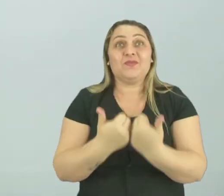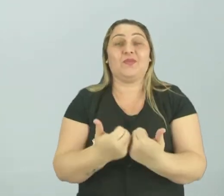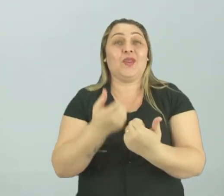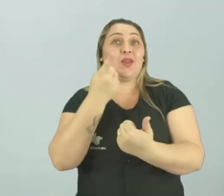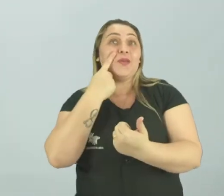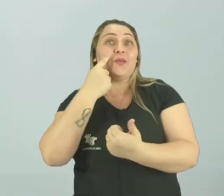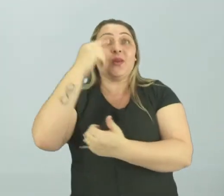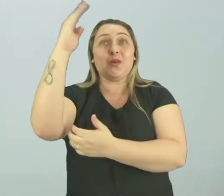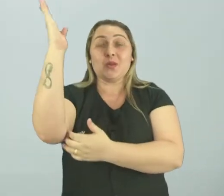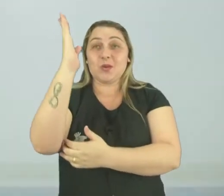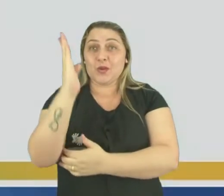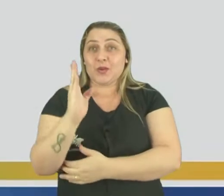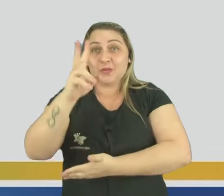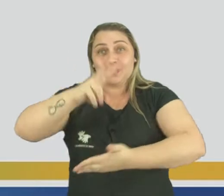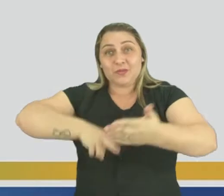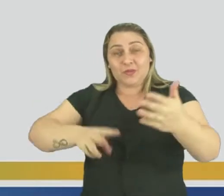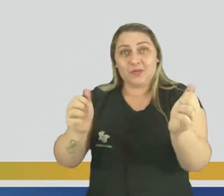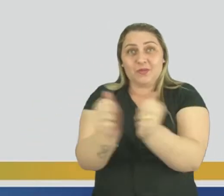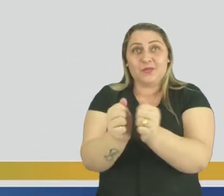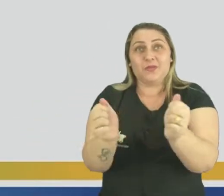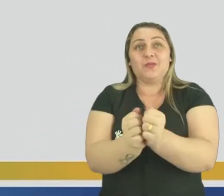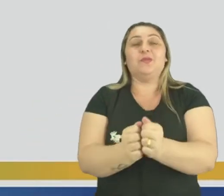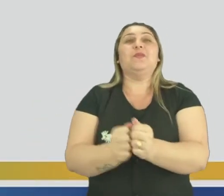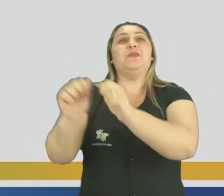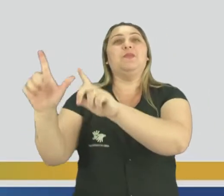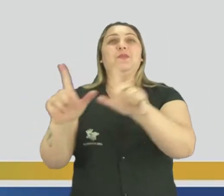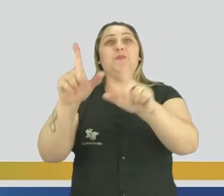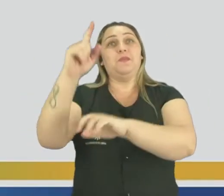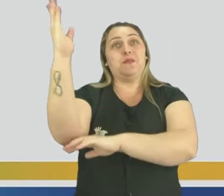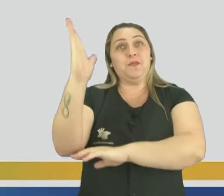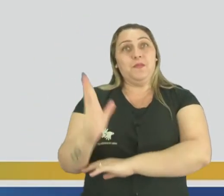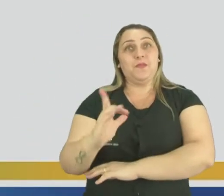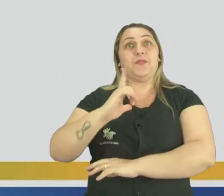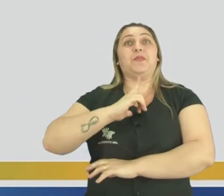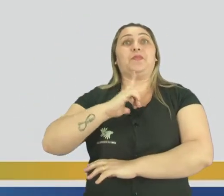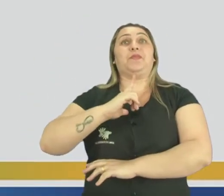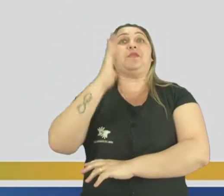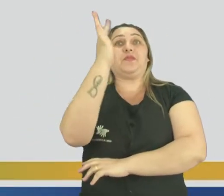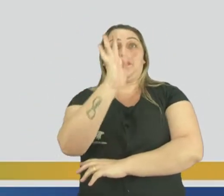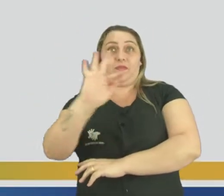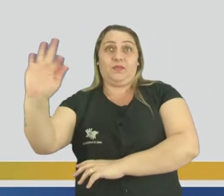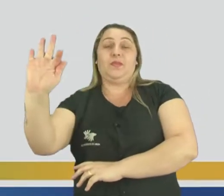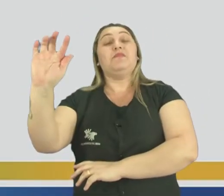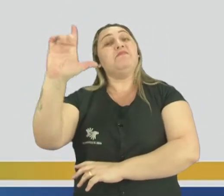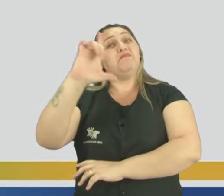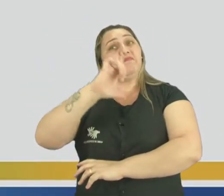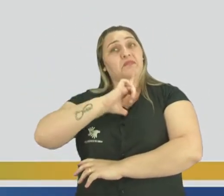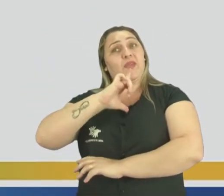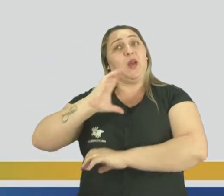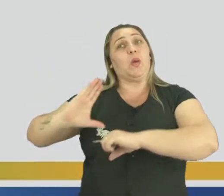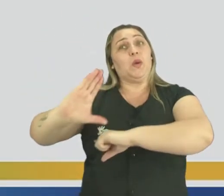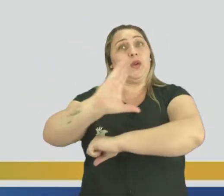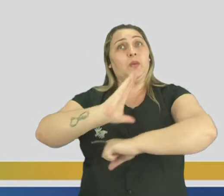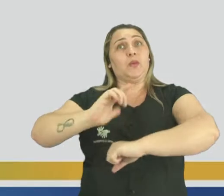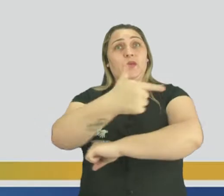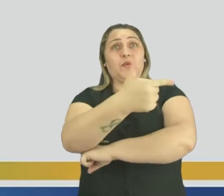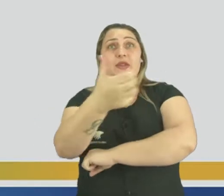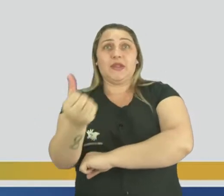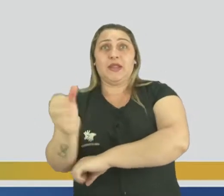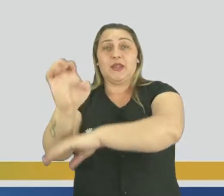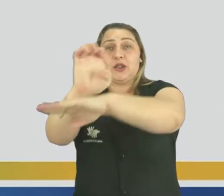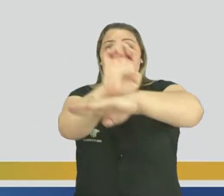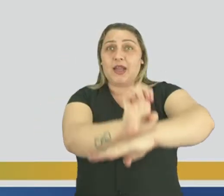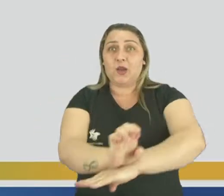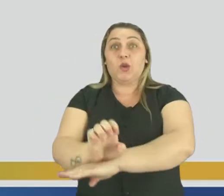Observa aí comigo, faz a leitura aí comigo na sua telinha. O Brasil é uma federação constituída por